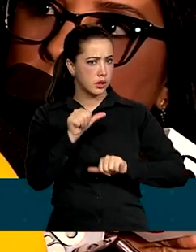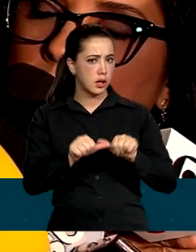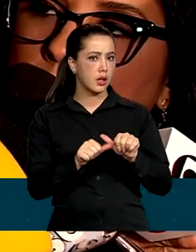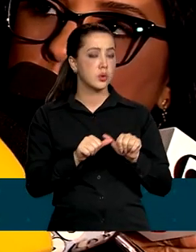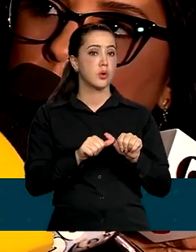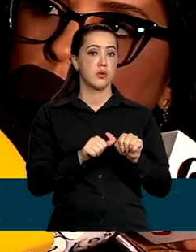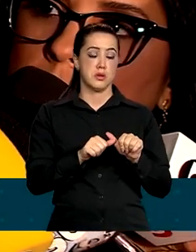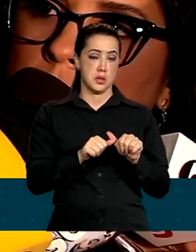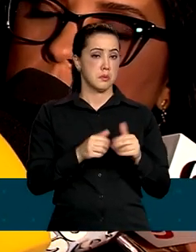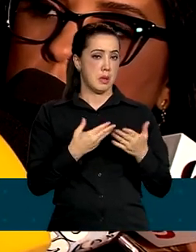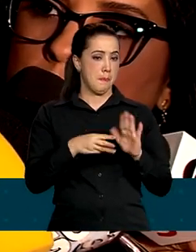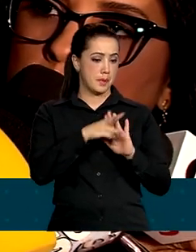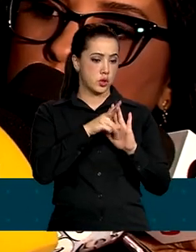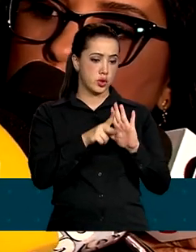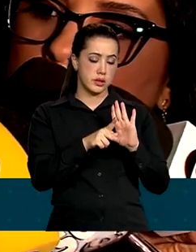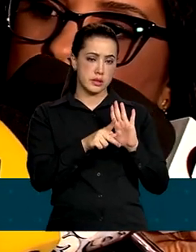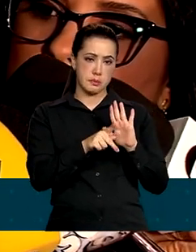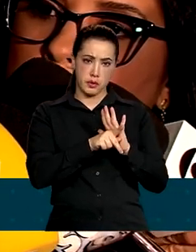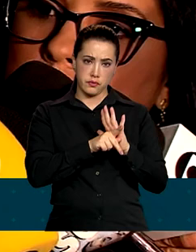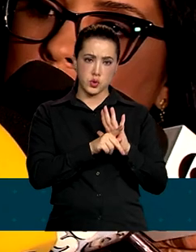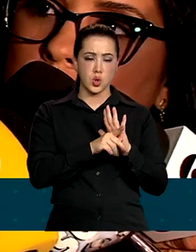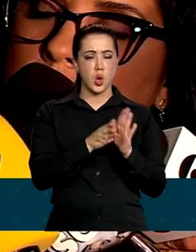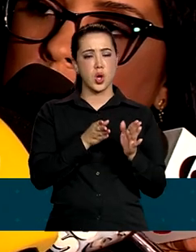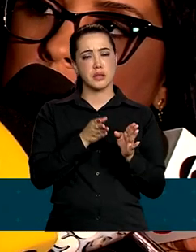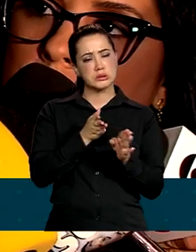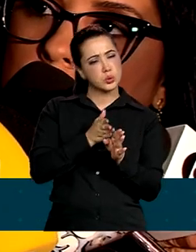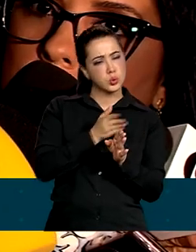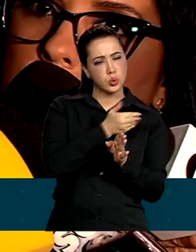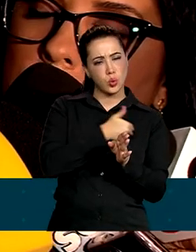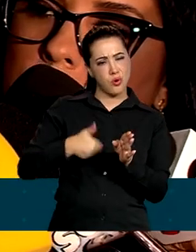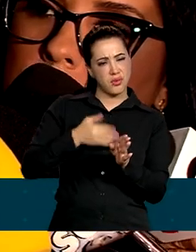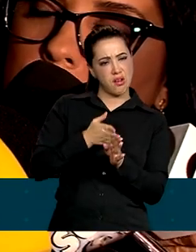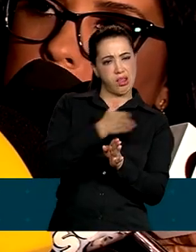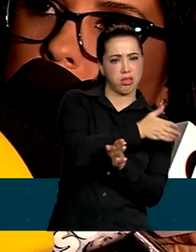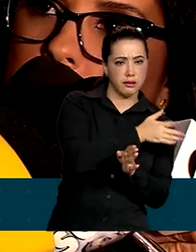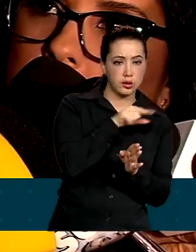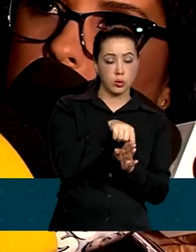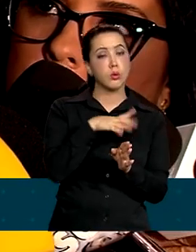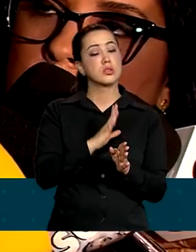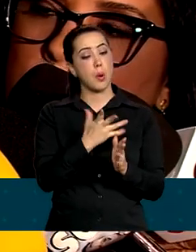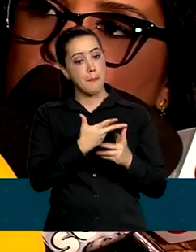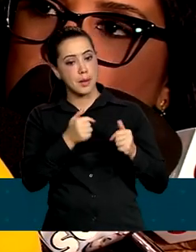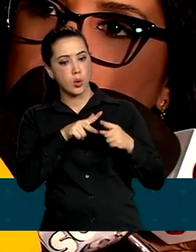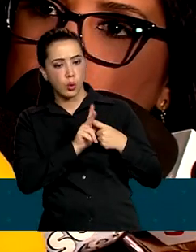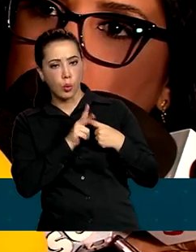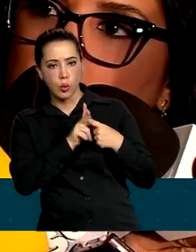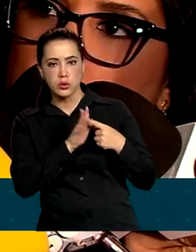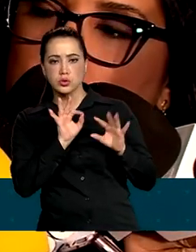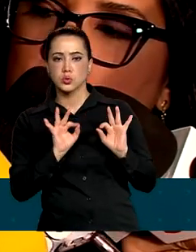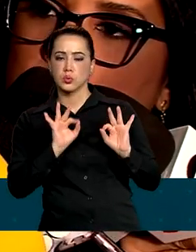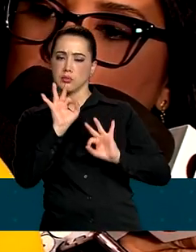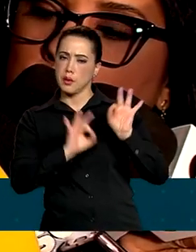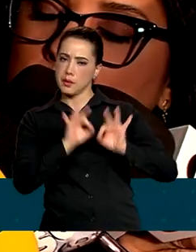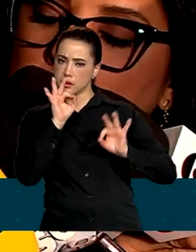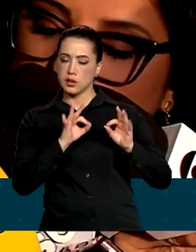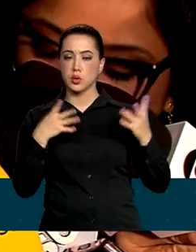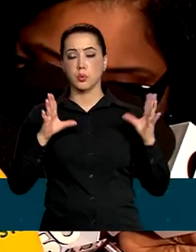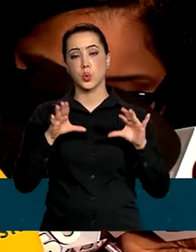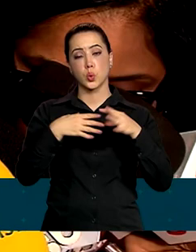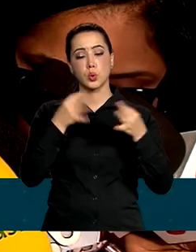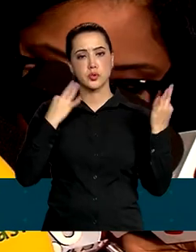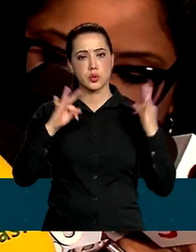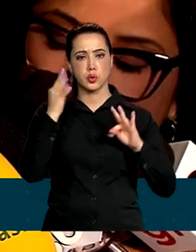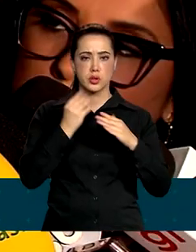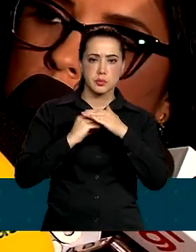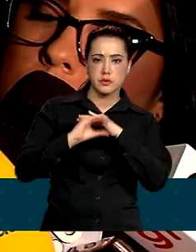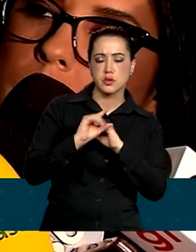provisórias que eram da época do governo anterior, aprimorando, melhorando a MP para o setor do turismo, dando mais investimento para setor